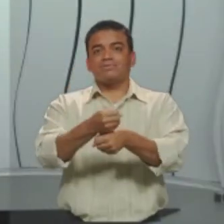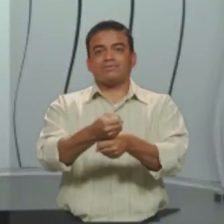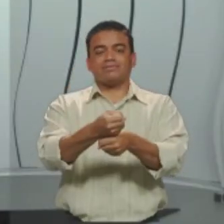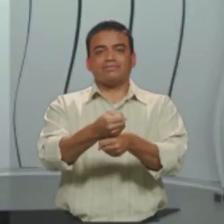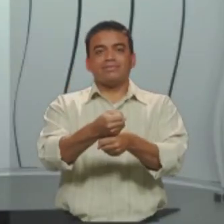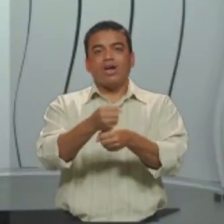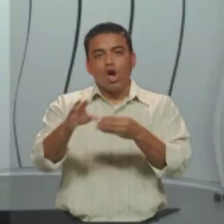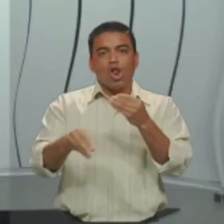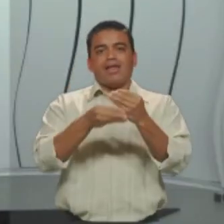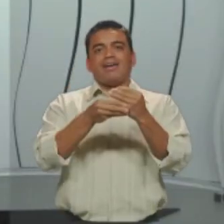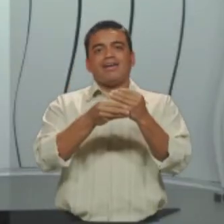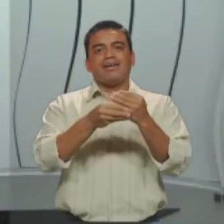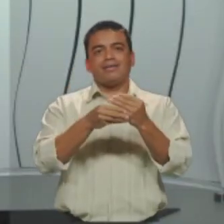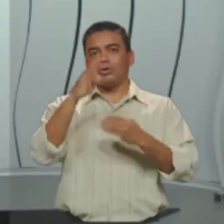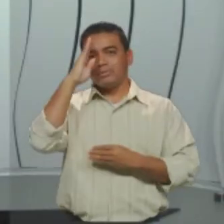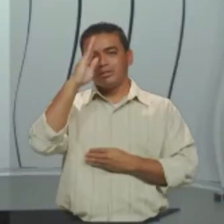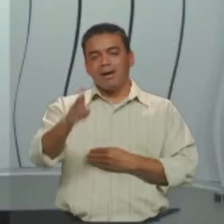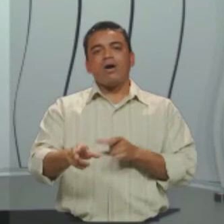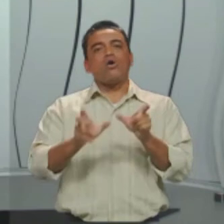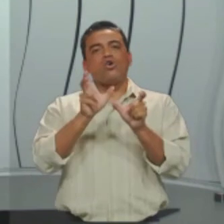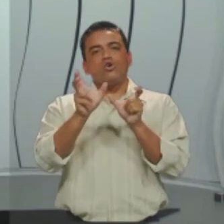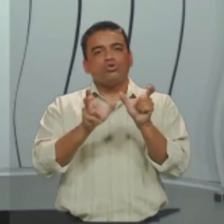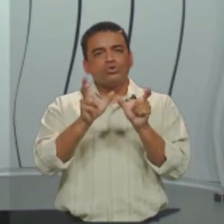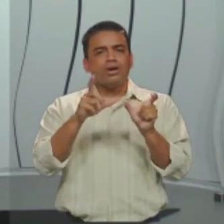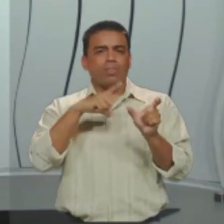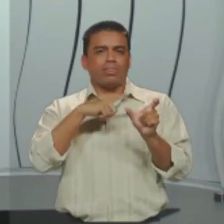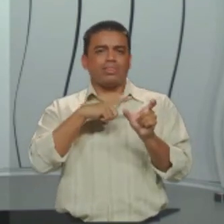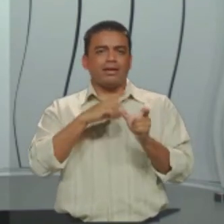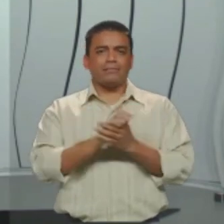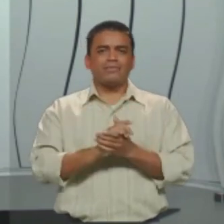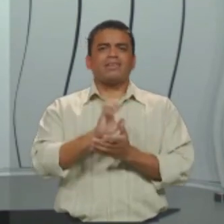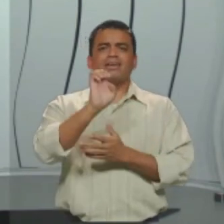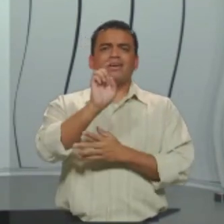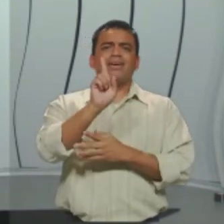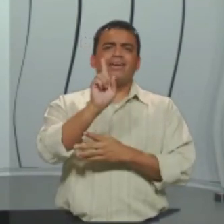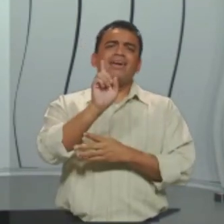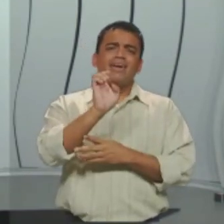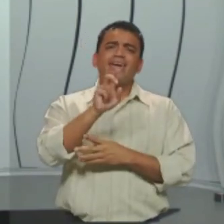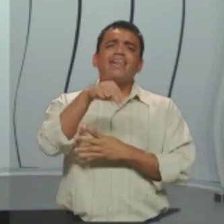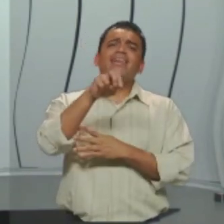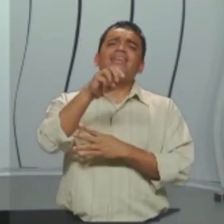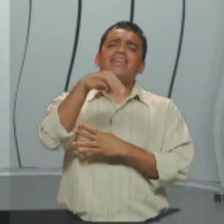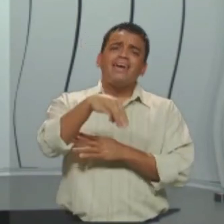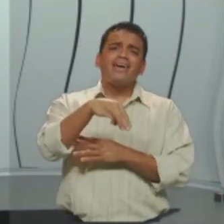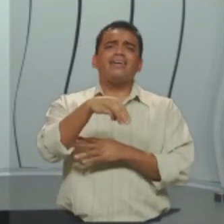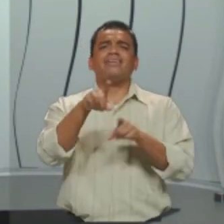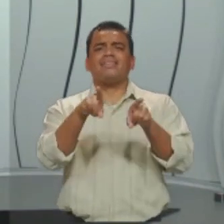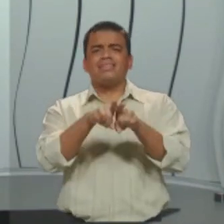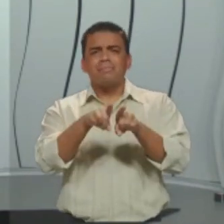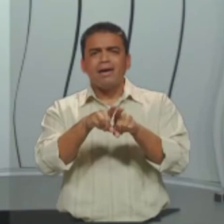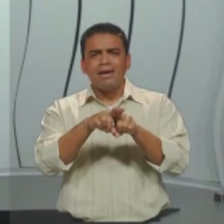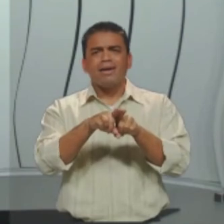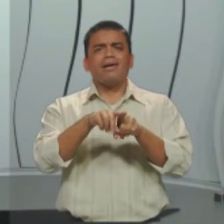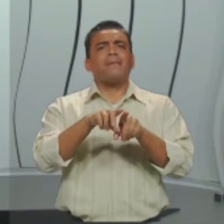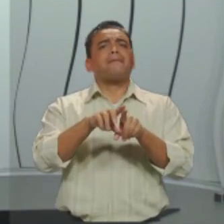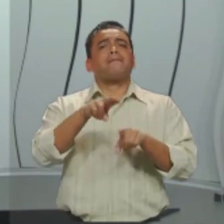Acréscimo. Principais conjunções usadas. E, nem, como, também, mas, também.